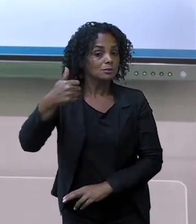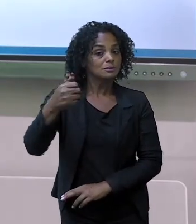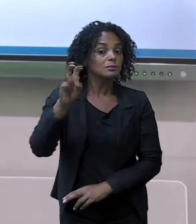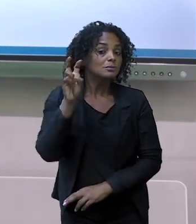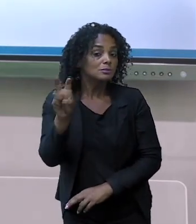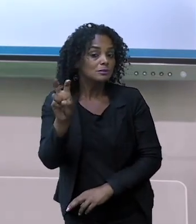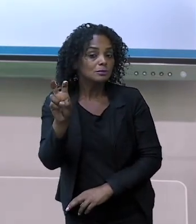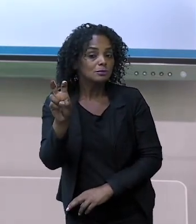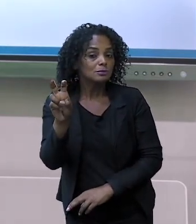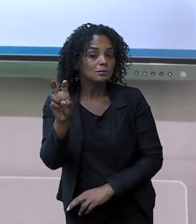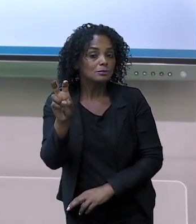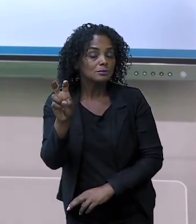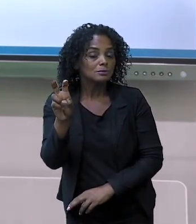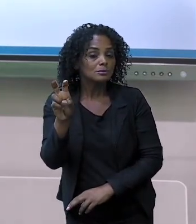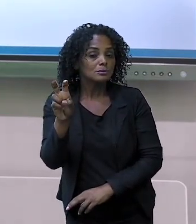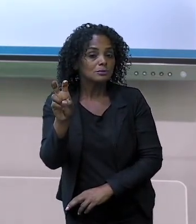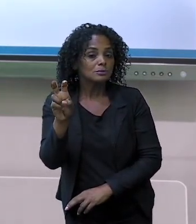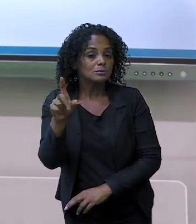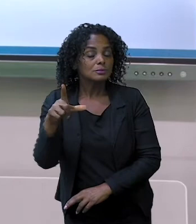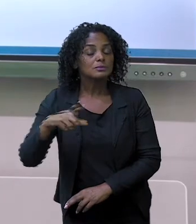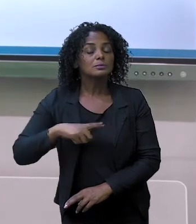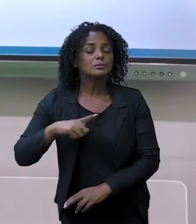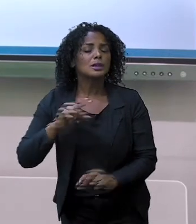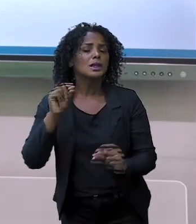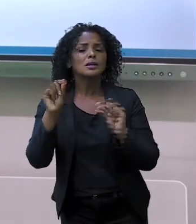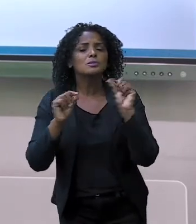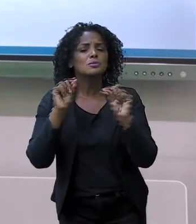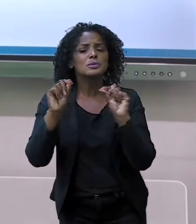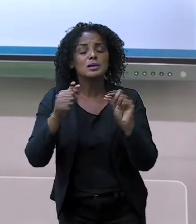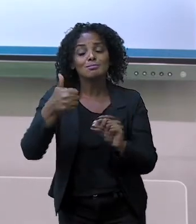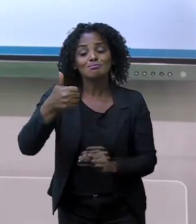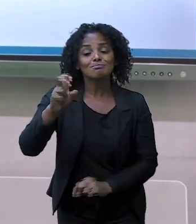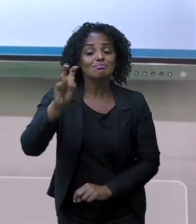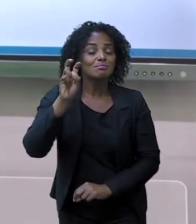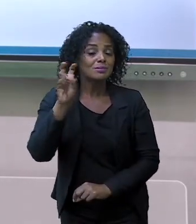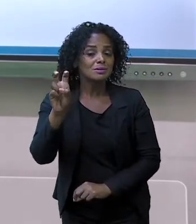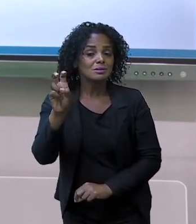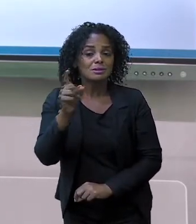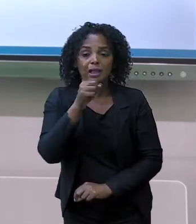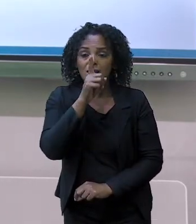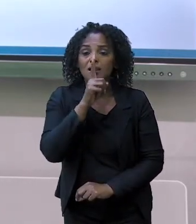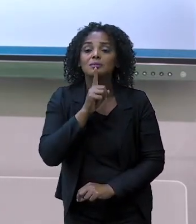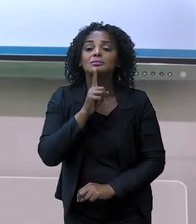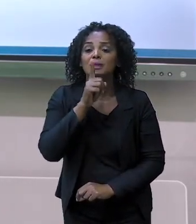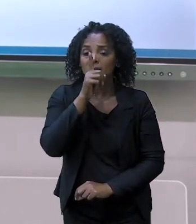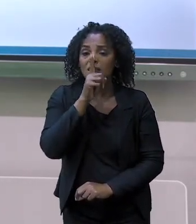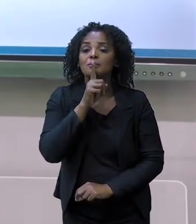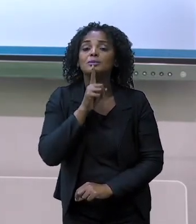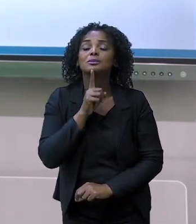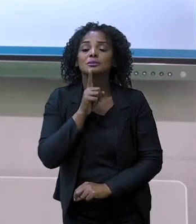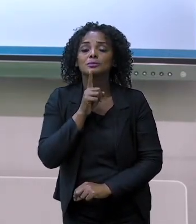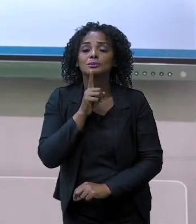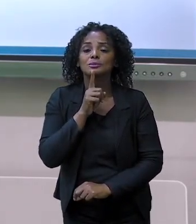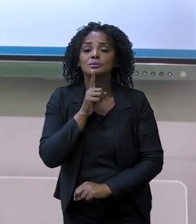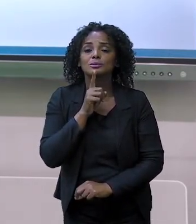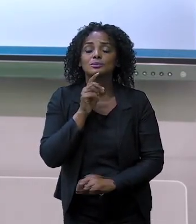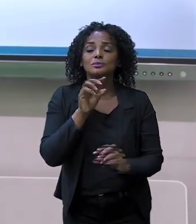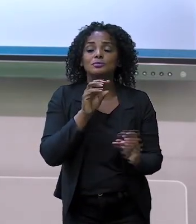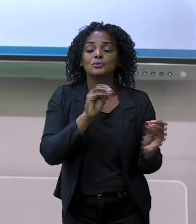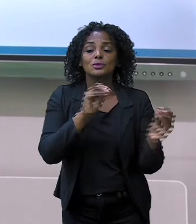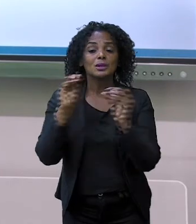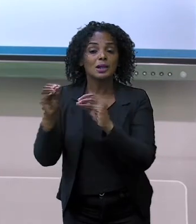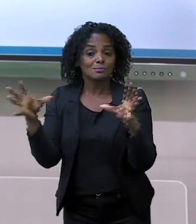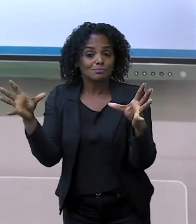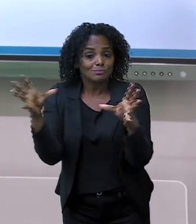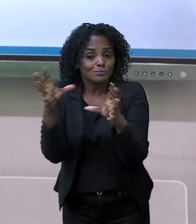Então, está falando que eu tenho quinze pirulitos. Só que aqui, eu vou colocar aqui o total. Está